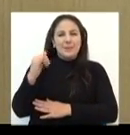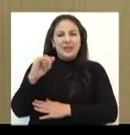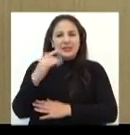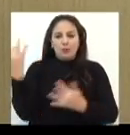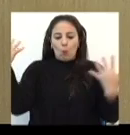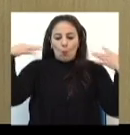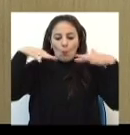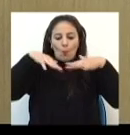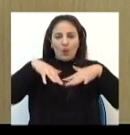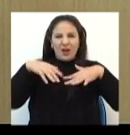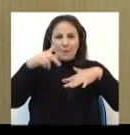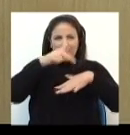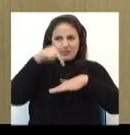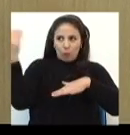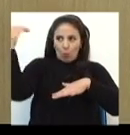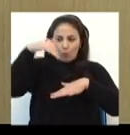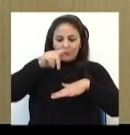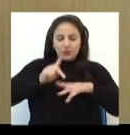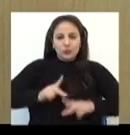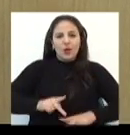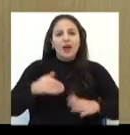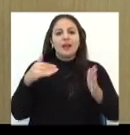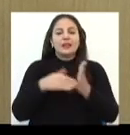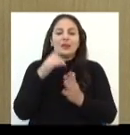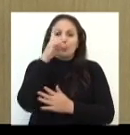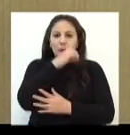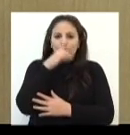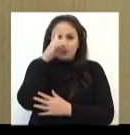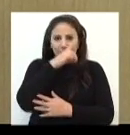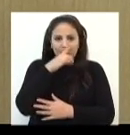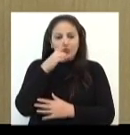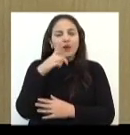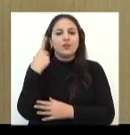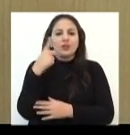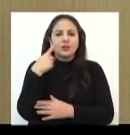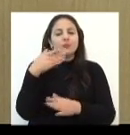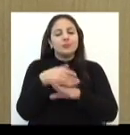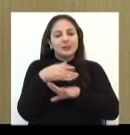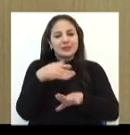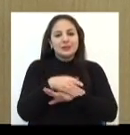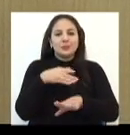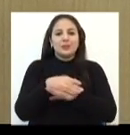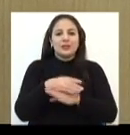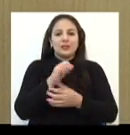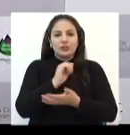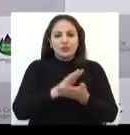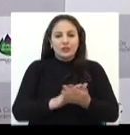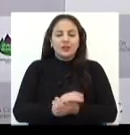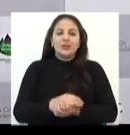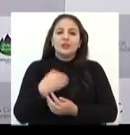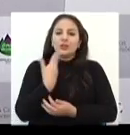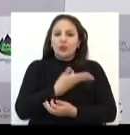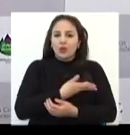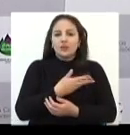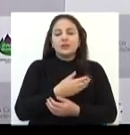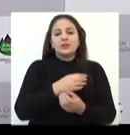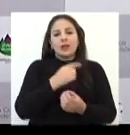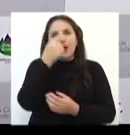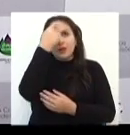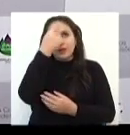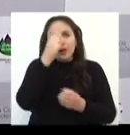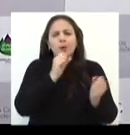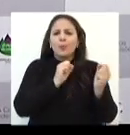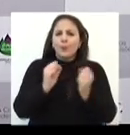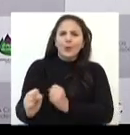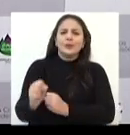acontece até domingo. A vereadora Cláudia Furlaneto participa das atividades. Nossa ideia é poder,